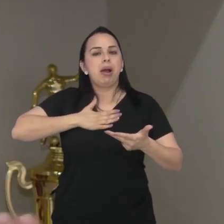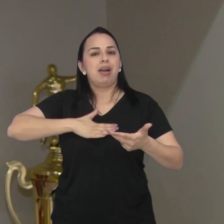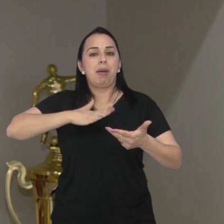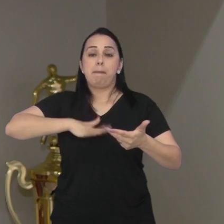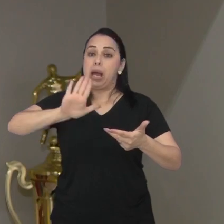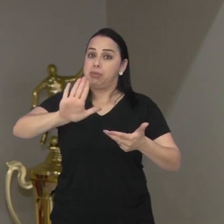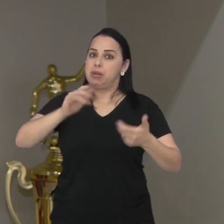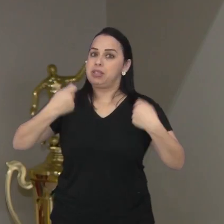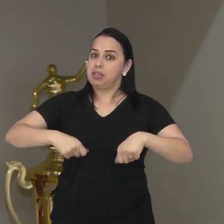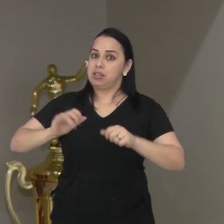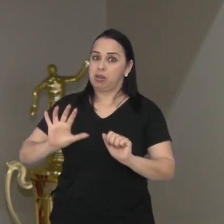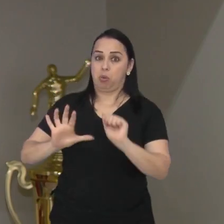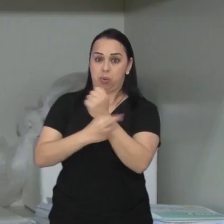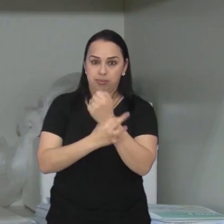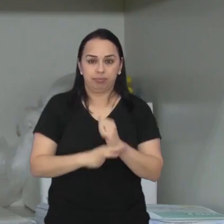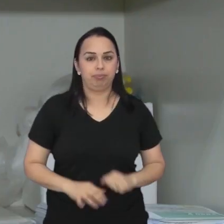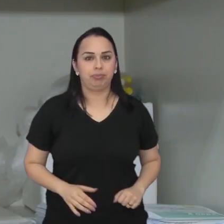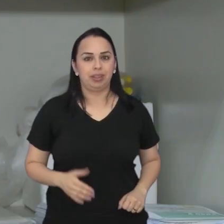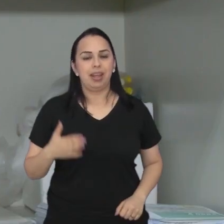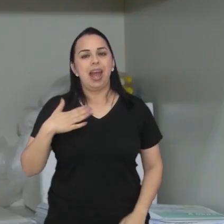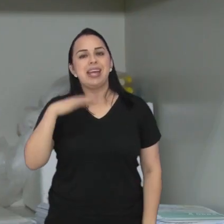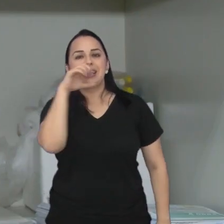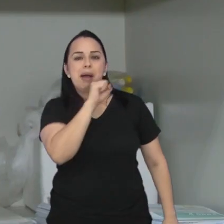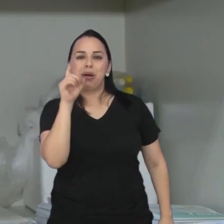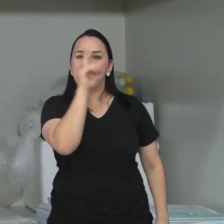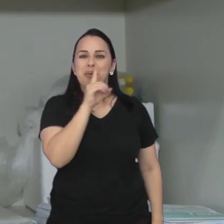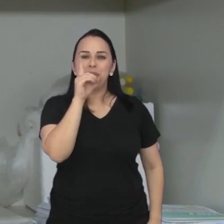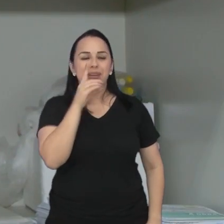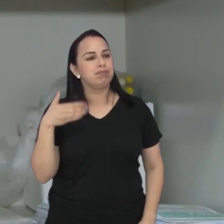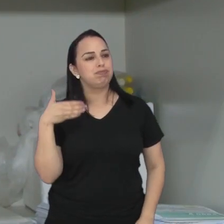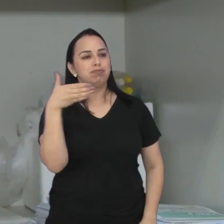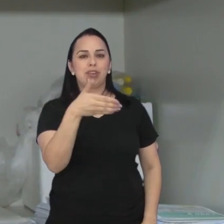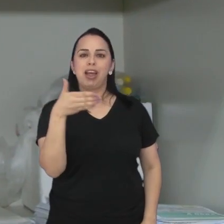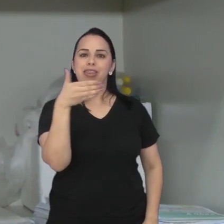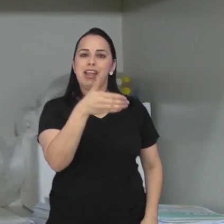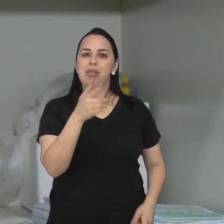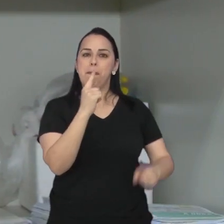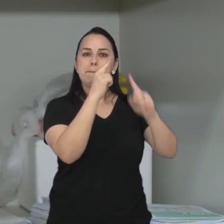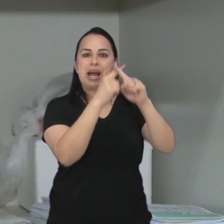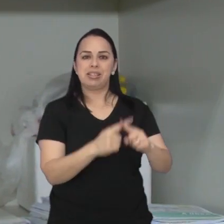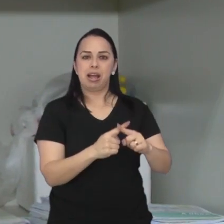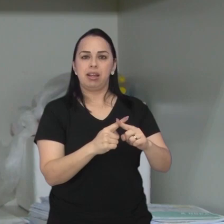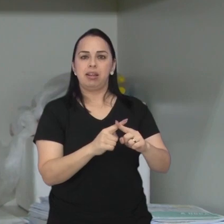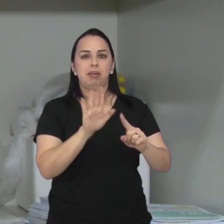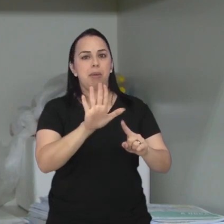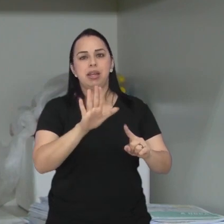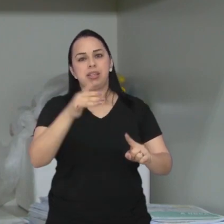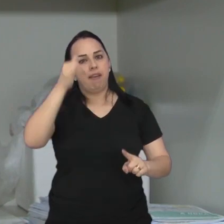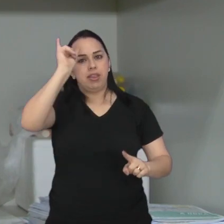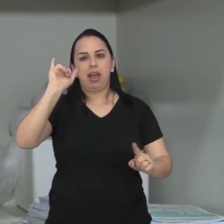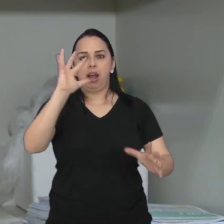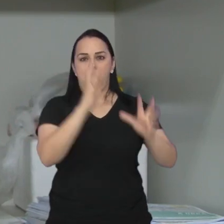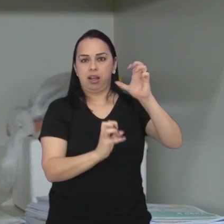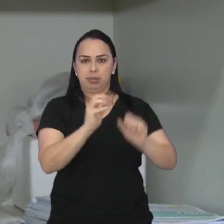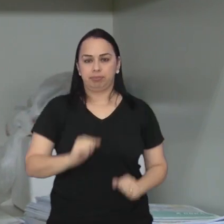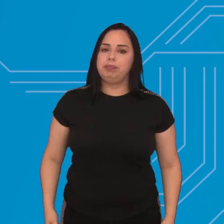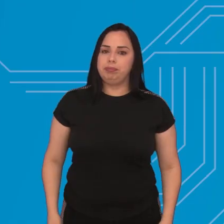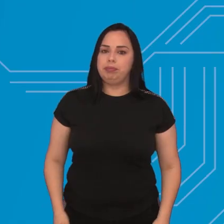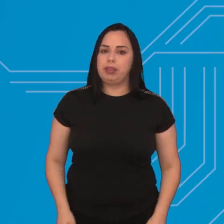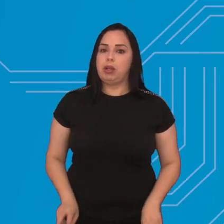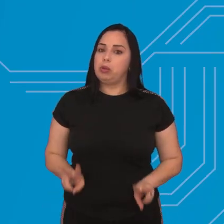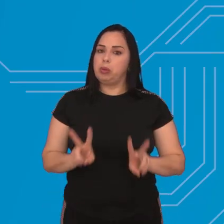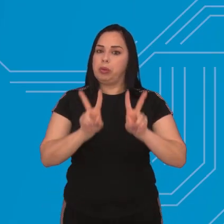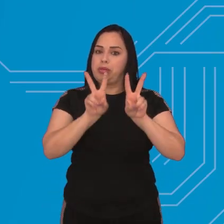mas ele tem que ser bem praticado. Eu acho que o objetivo tudo é o cara ir no final de semana ou o seja para fazer o lazer, não para agredir.